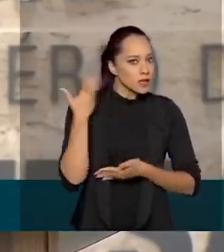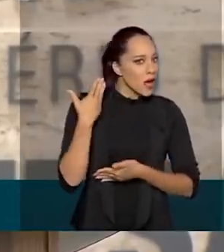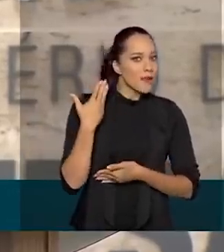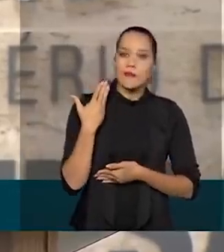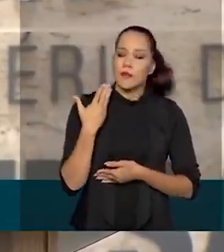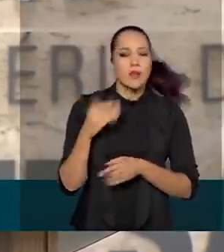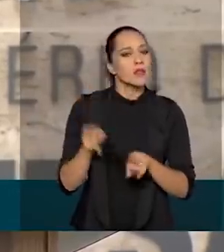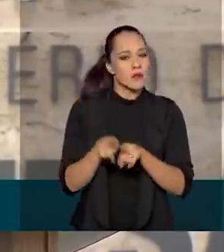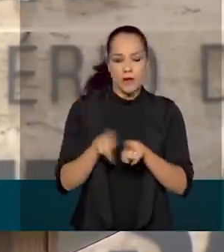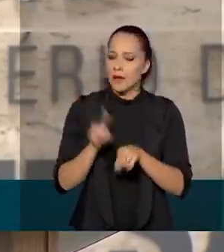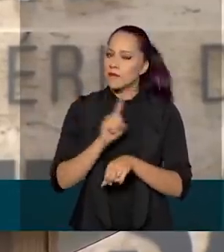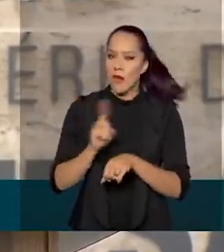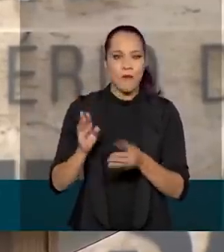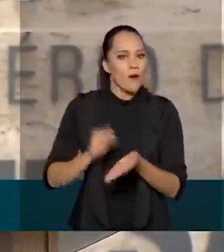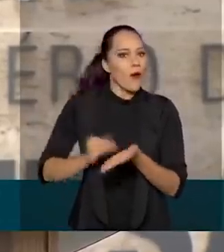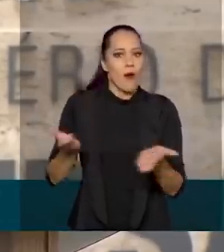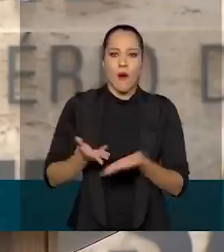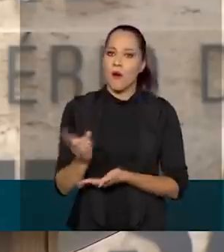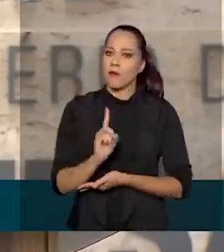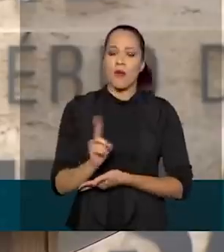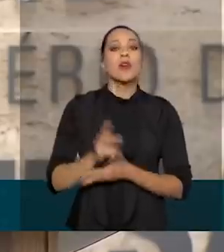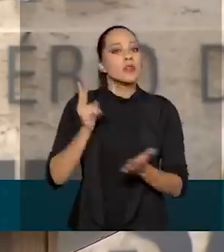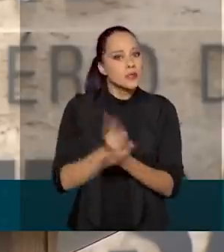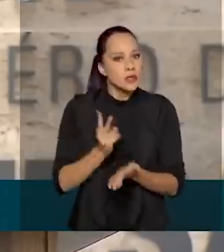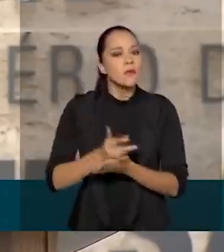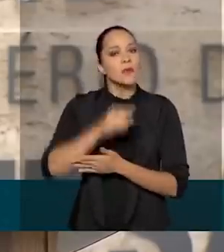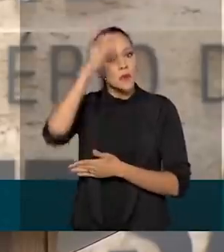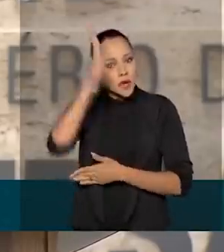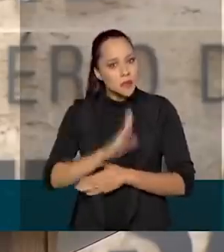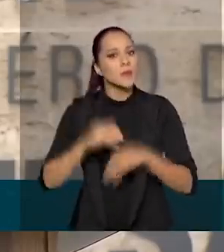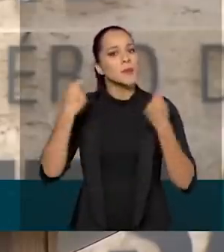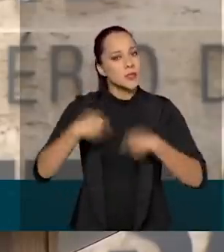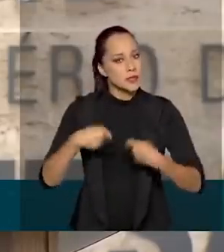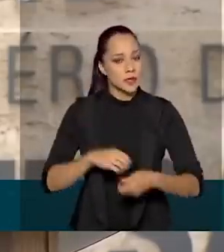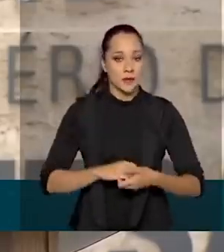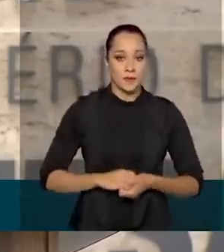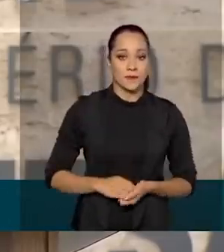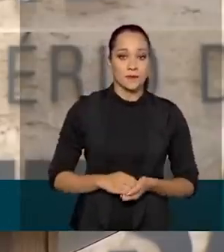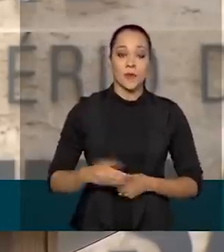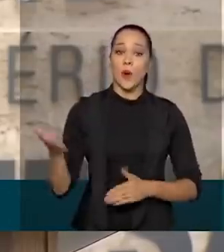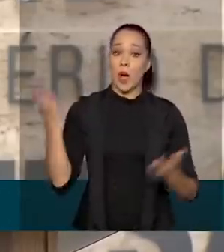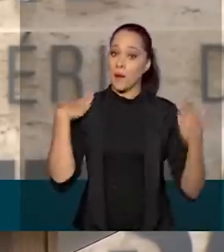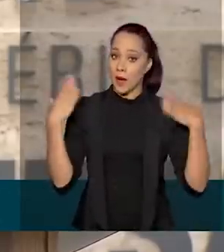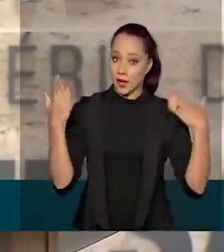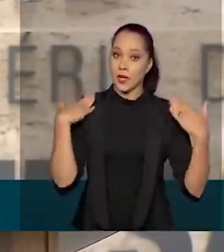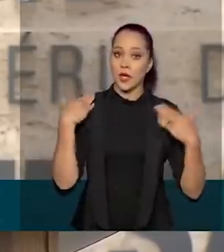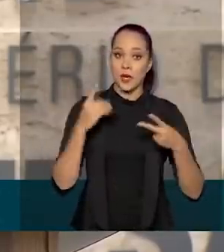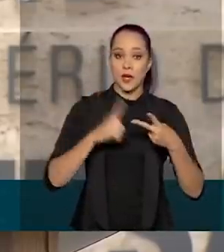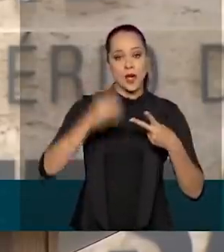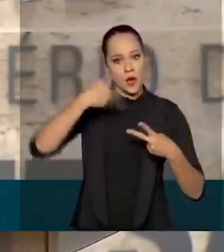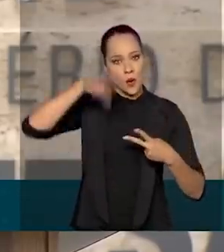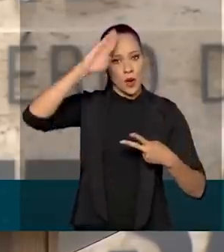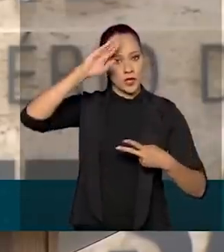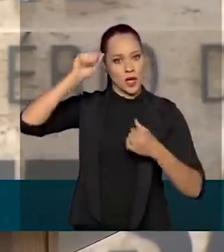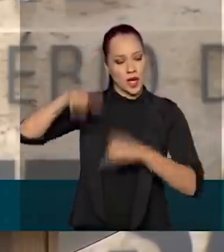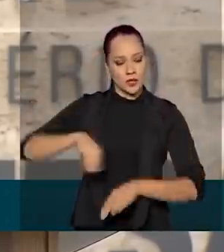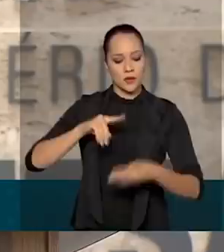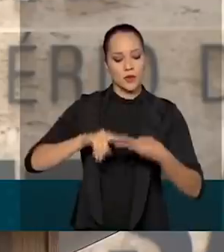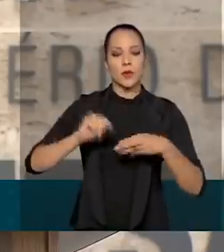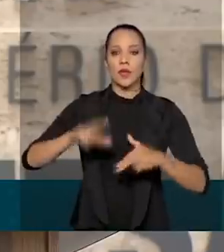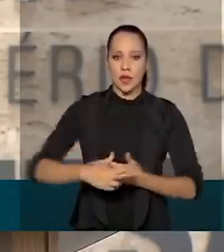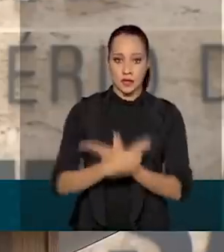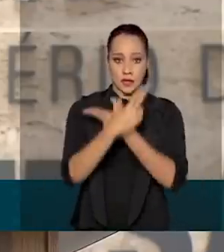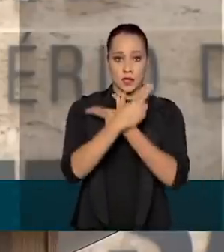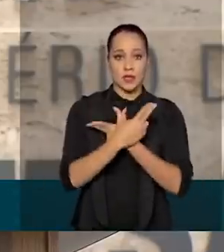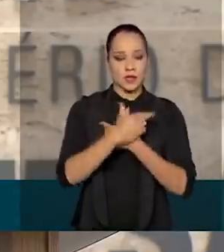faltarão sempre que o país precisar. A Marinha do Brasil, o Exército Brasileiro e a Força